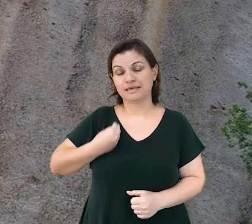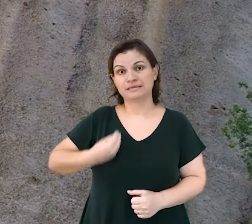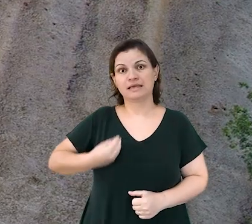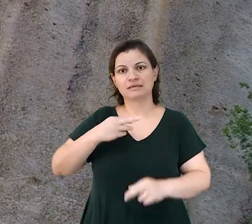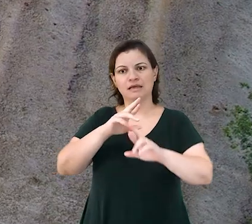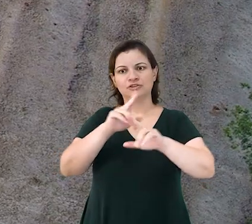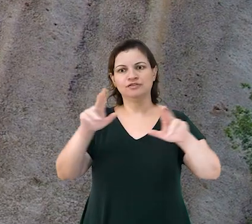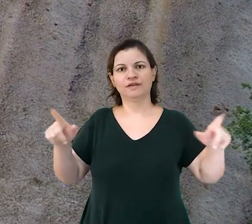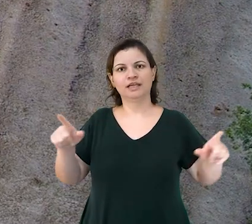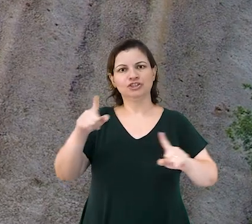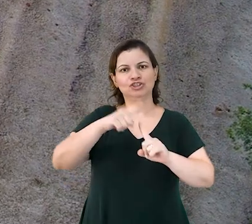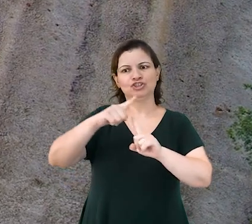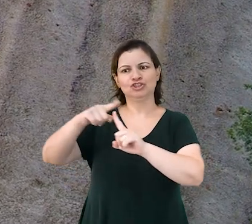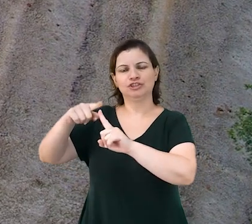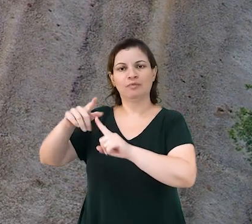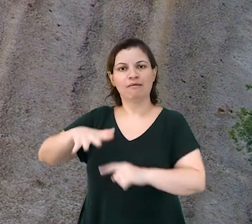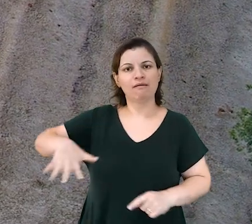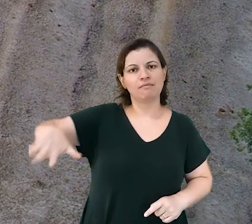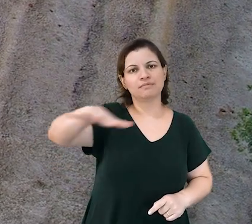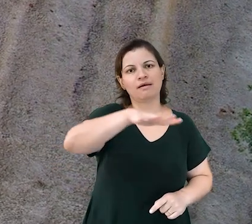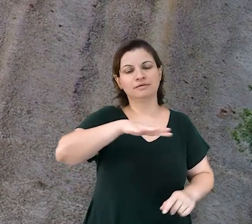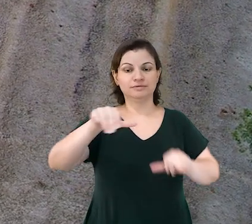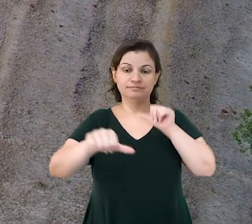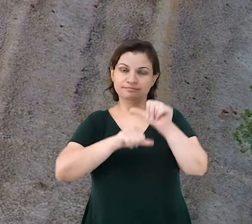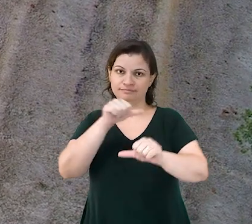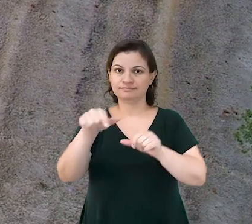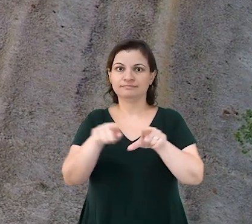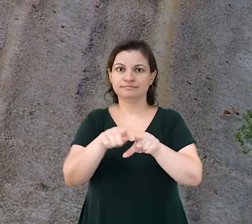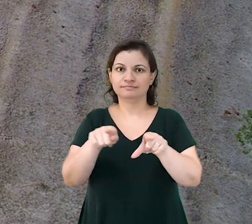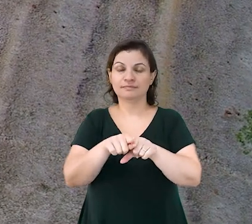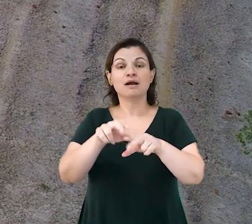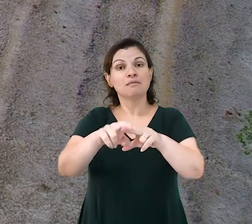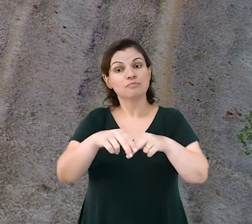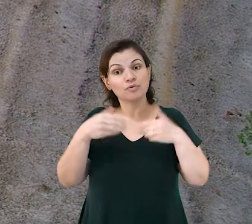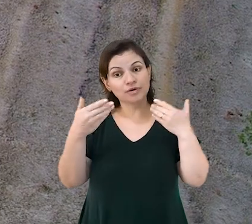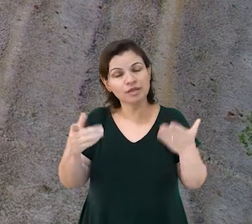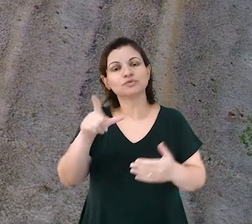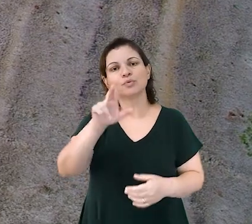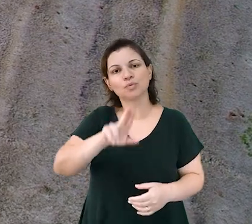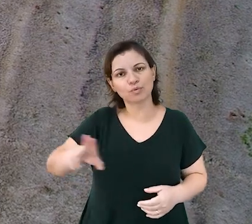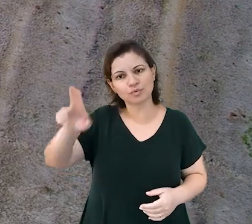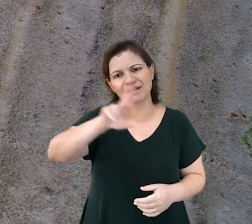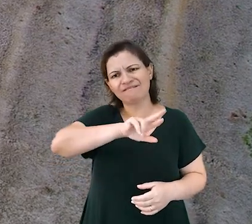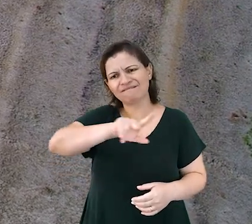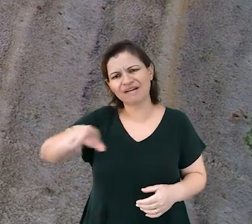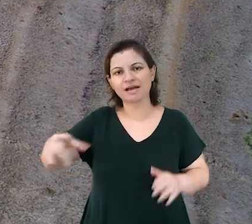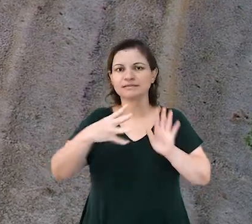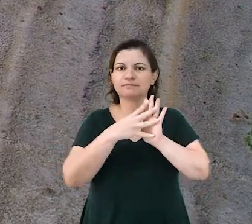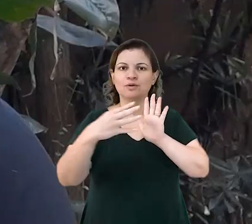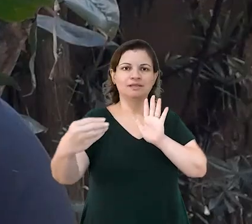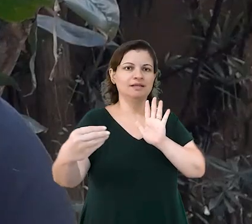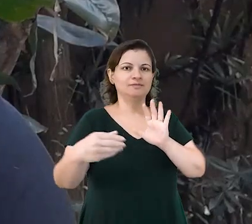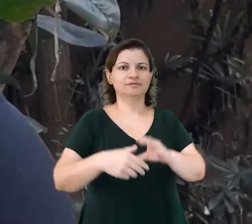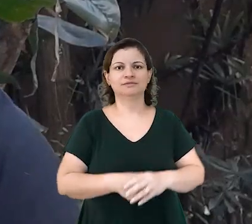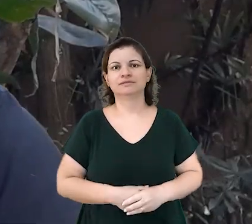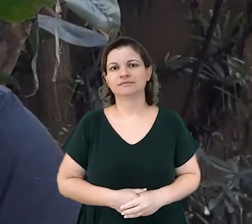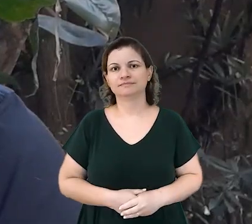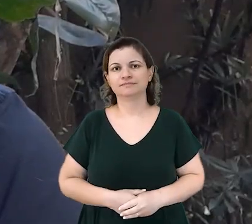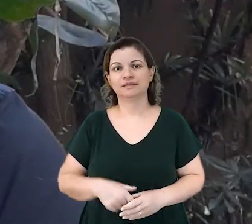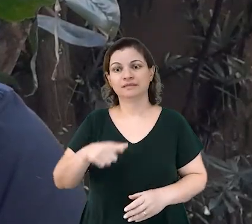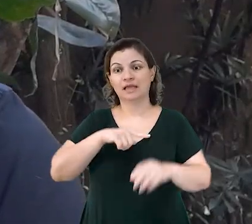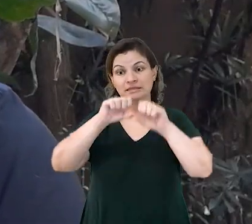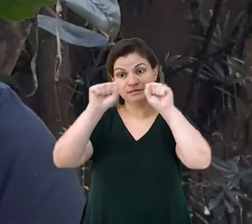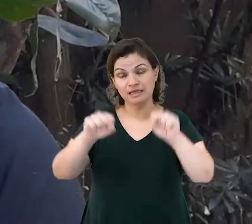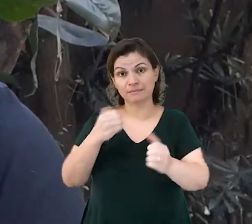presença de diferentes espécies em ambientes modificados. Para isso, são usados vários modelos. Nosso